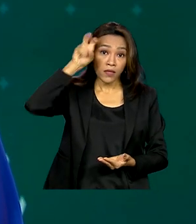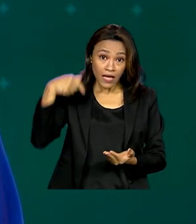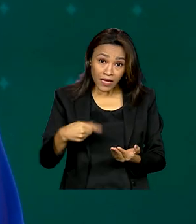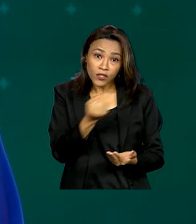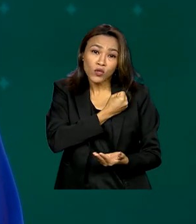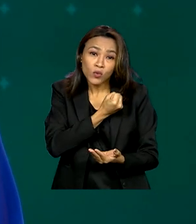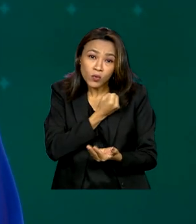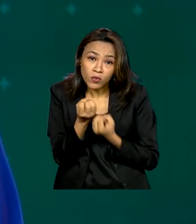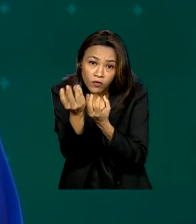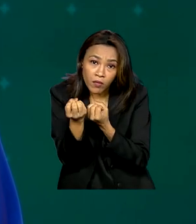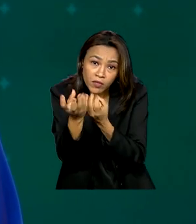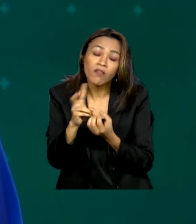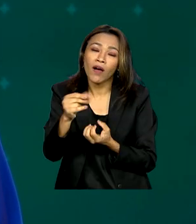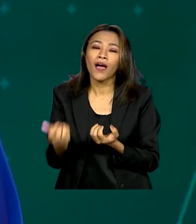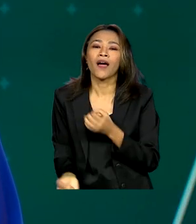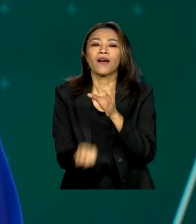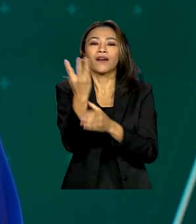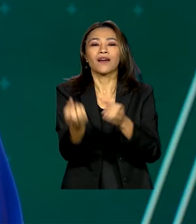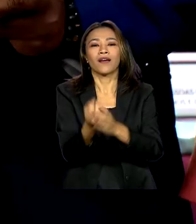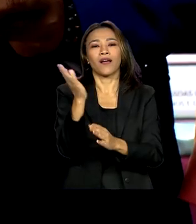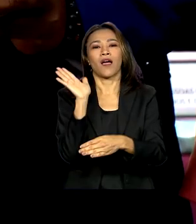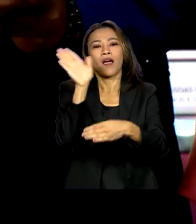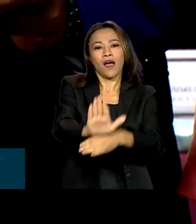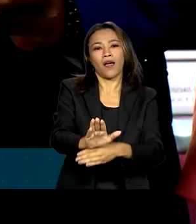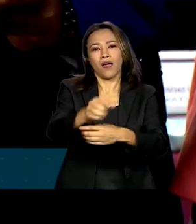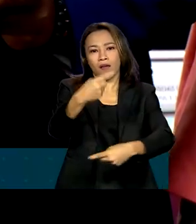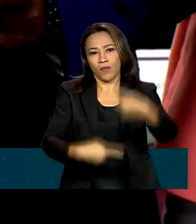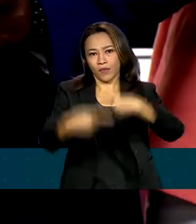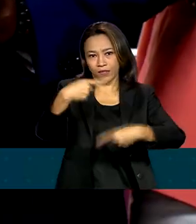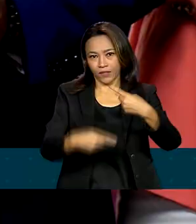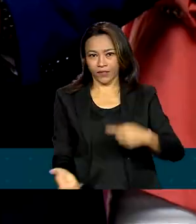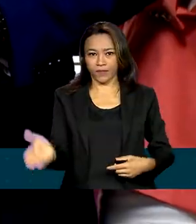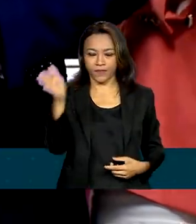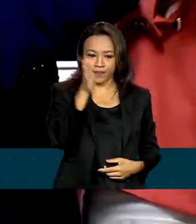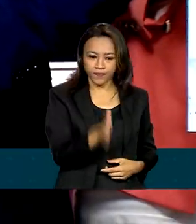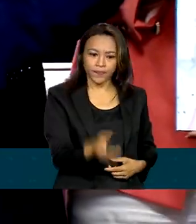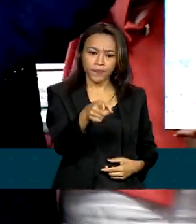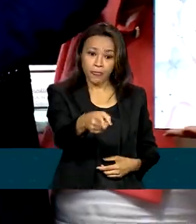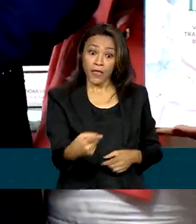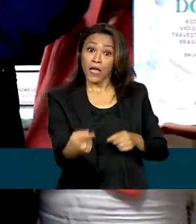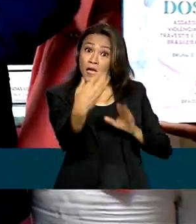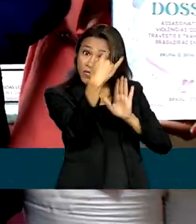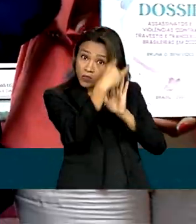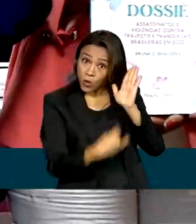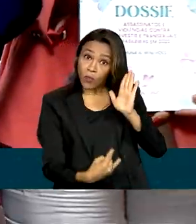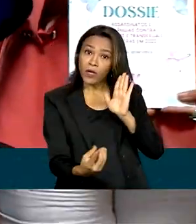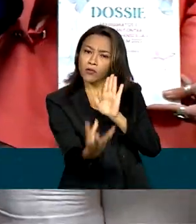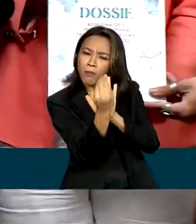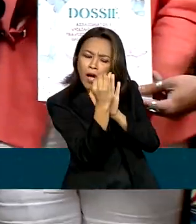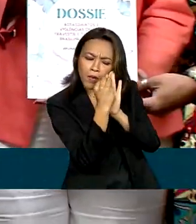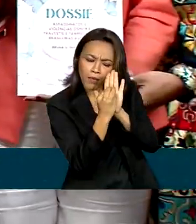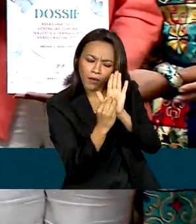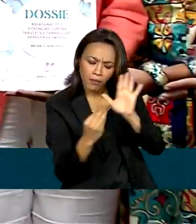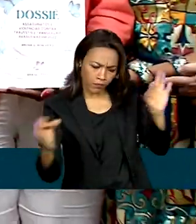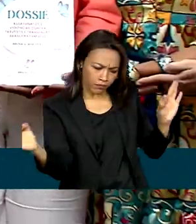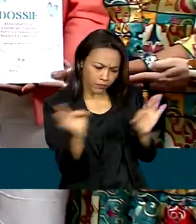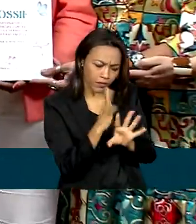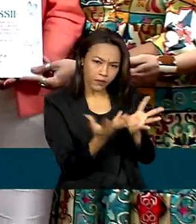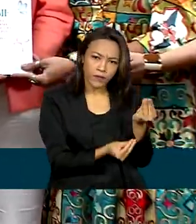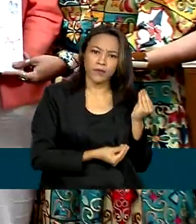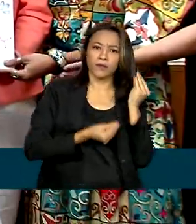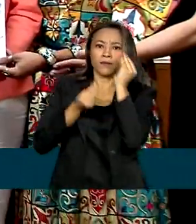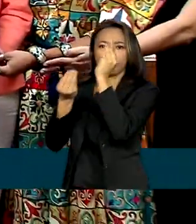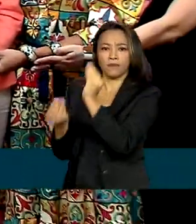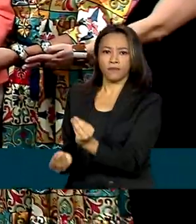elaboração de políticas públicas. O documento, com todos os dados, foi entregue ao ministro dos